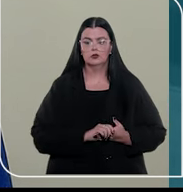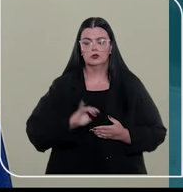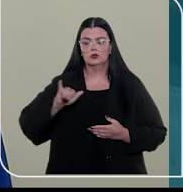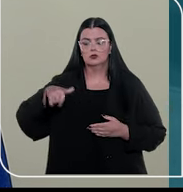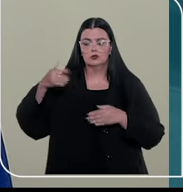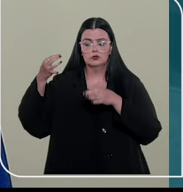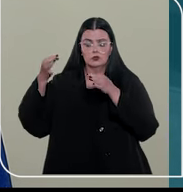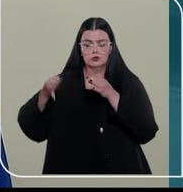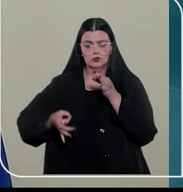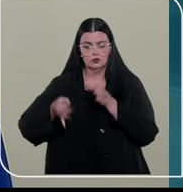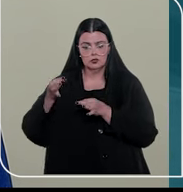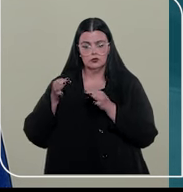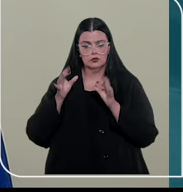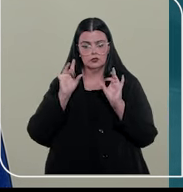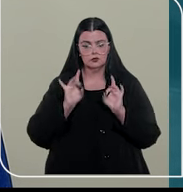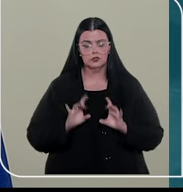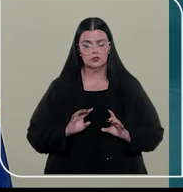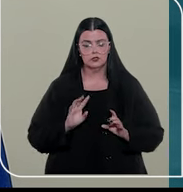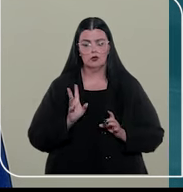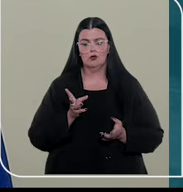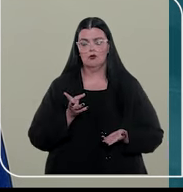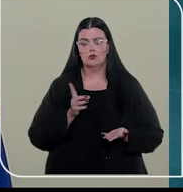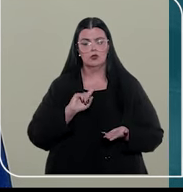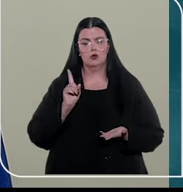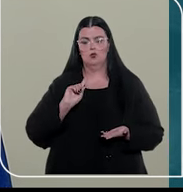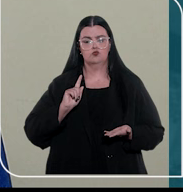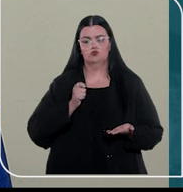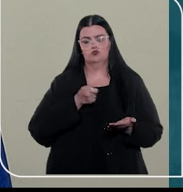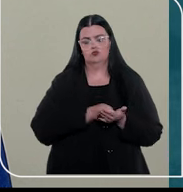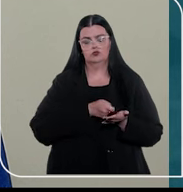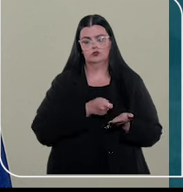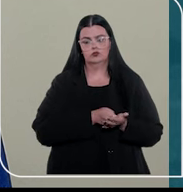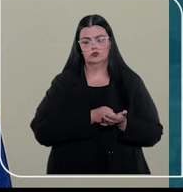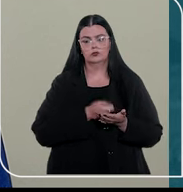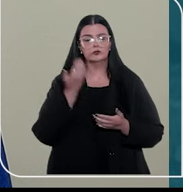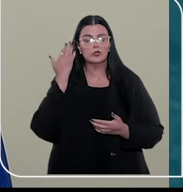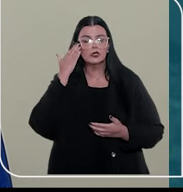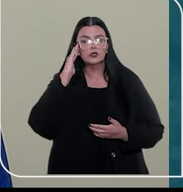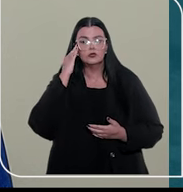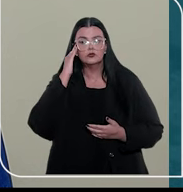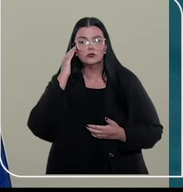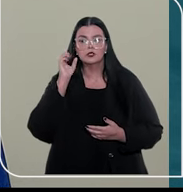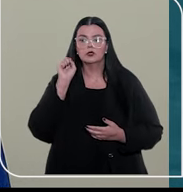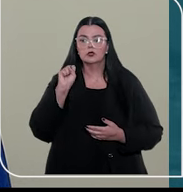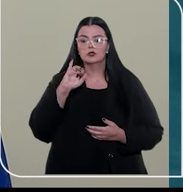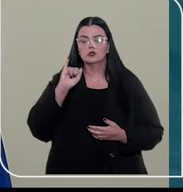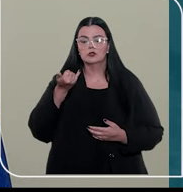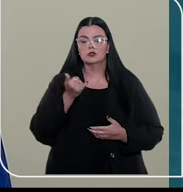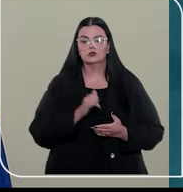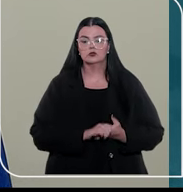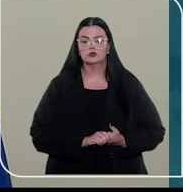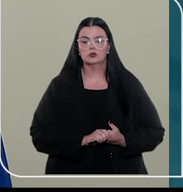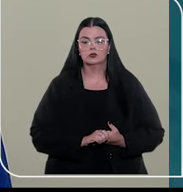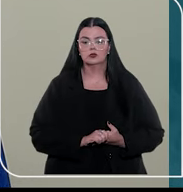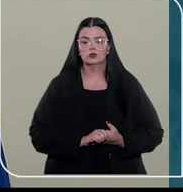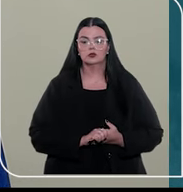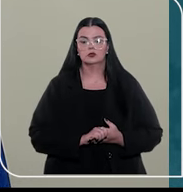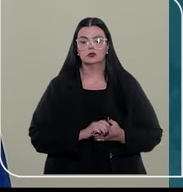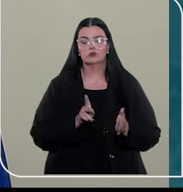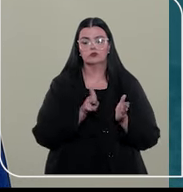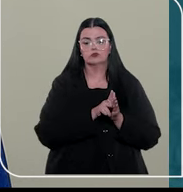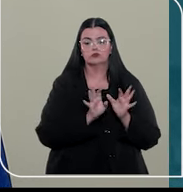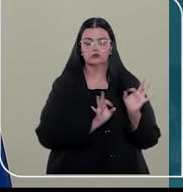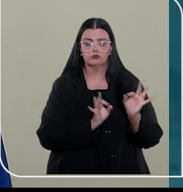que os juizados especiais não devem cumprir os entendimentos do STJ sobre a legislação